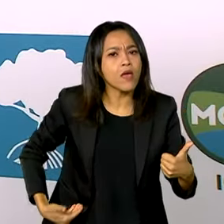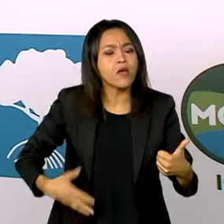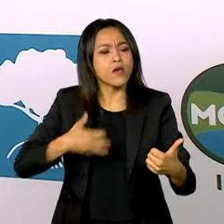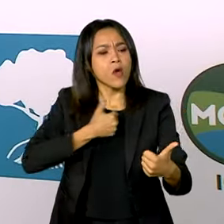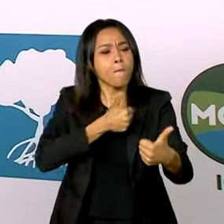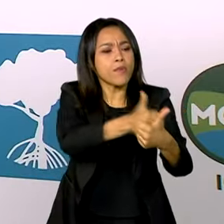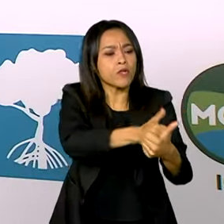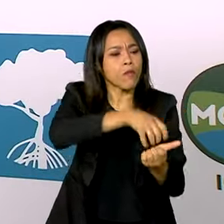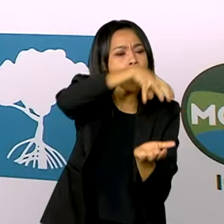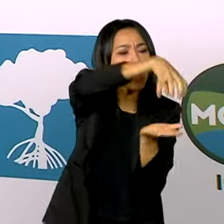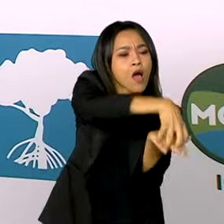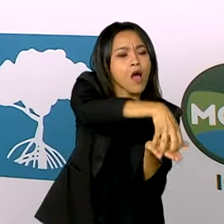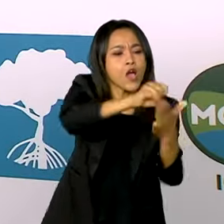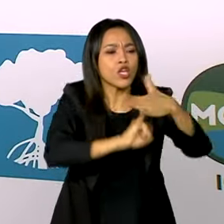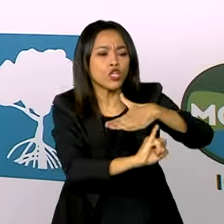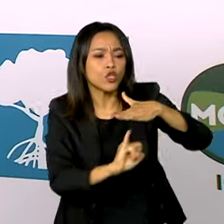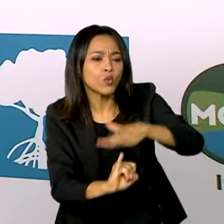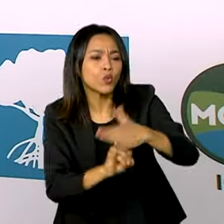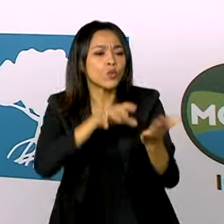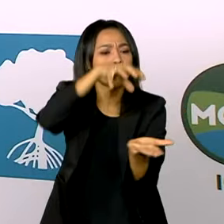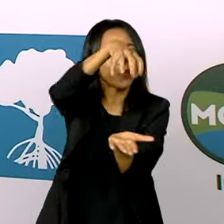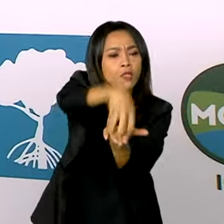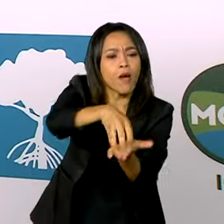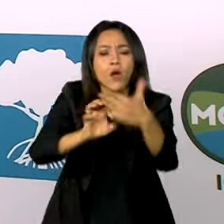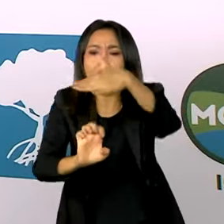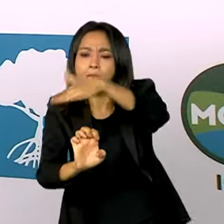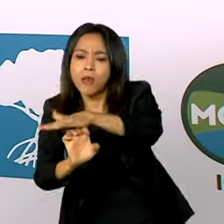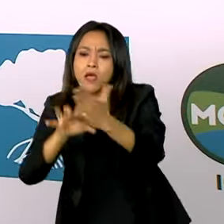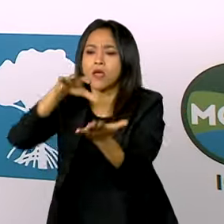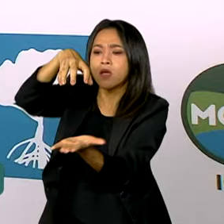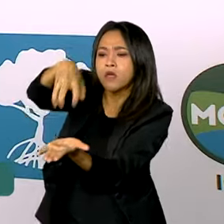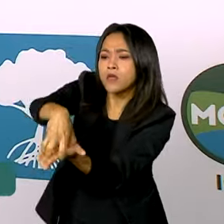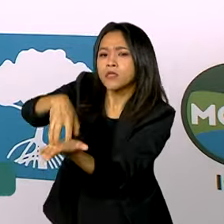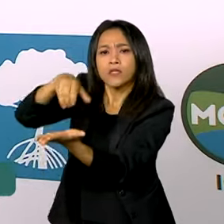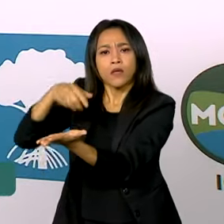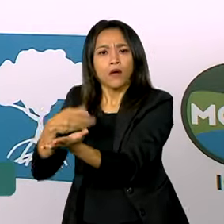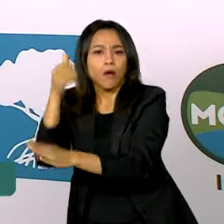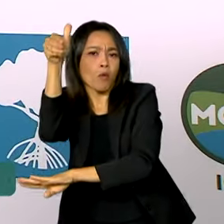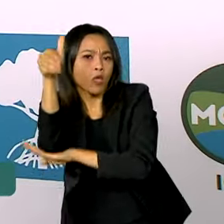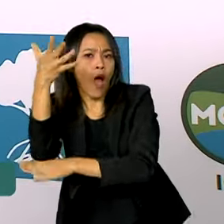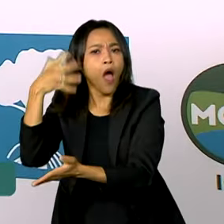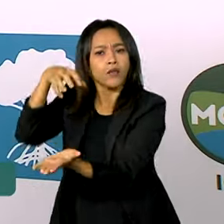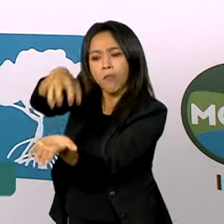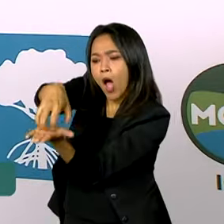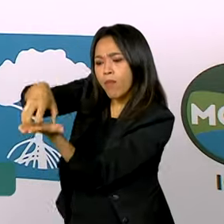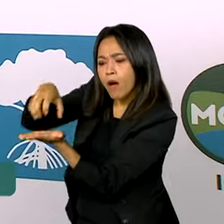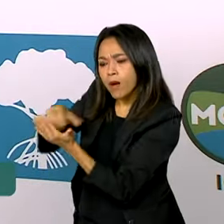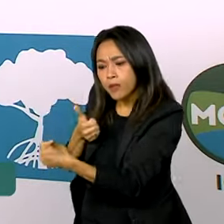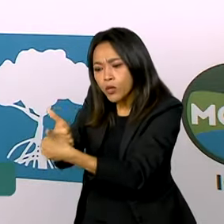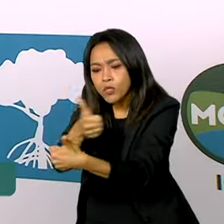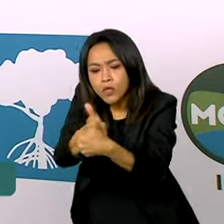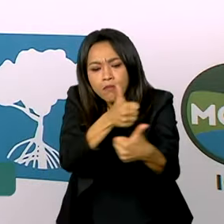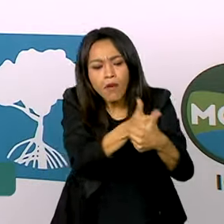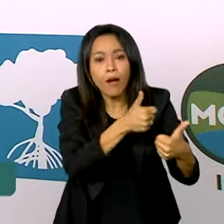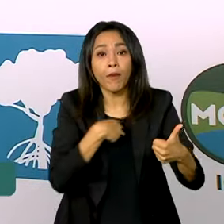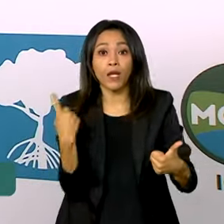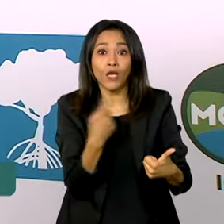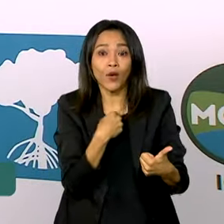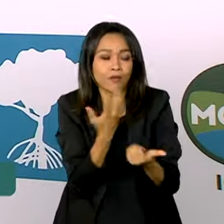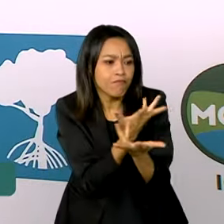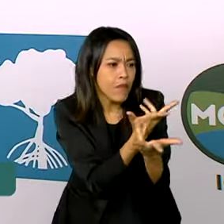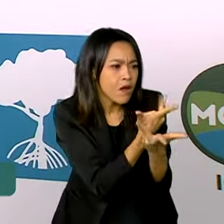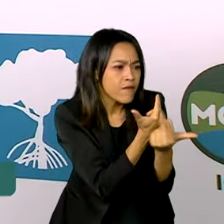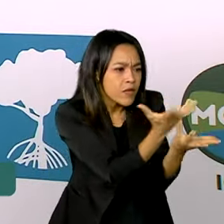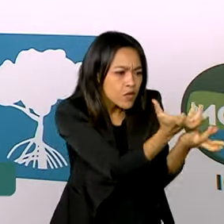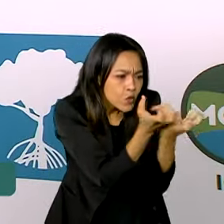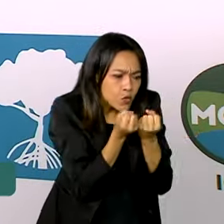institutos, ONGs, empresas mesmas que estão trabalhando nisso, seja guia, seja pousadas, para que a gente possa divulgar essas maravilhas